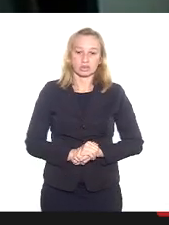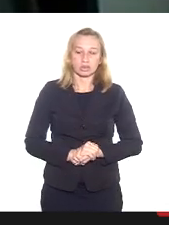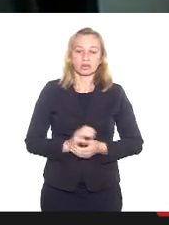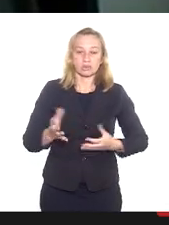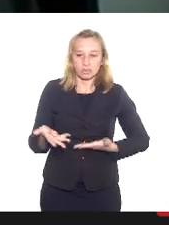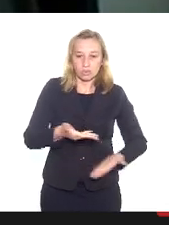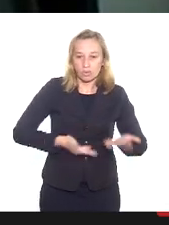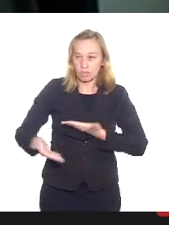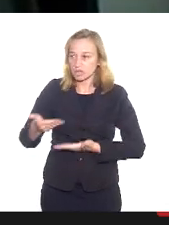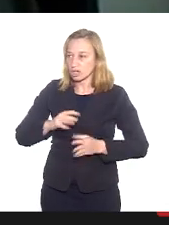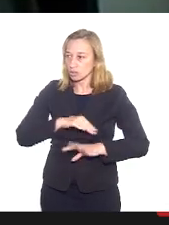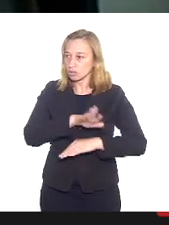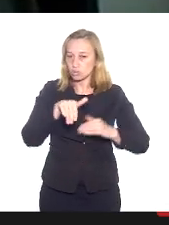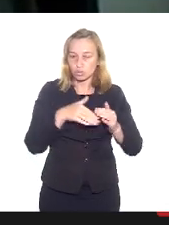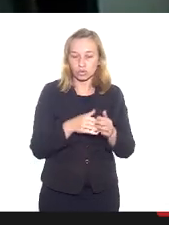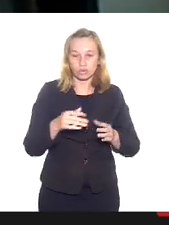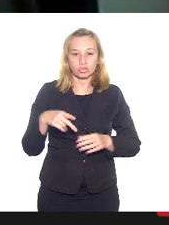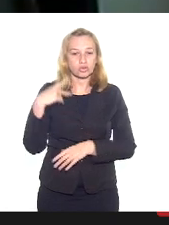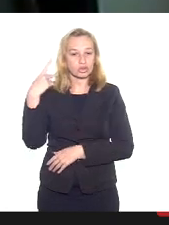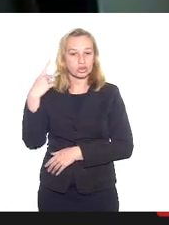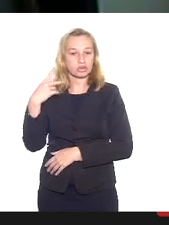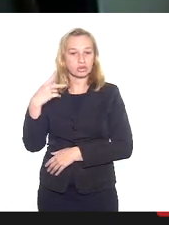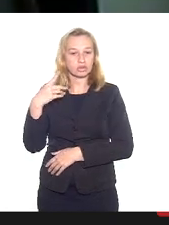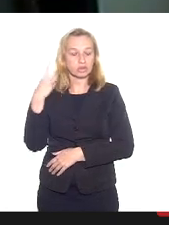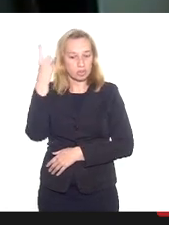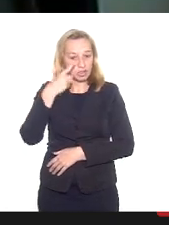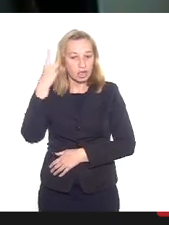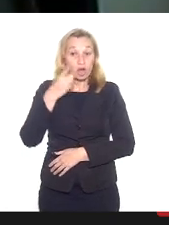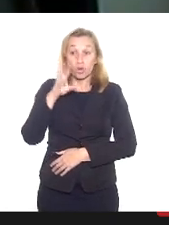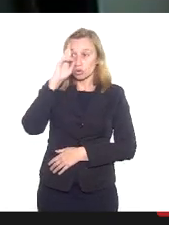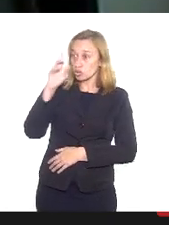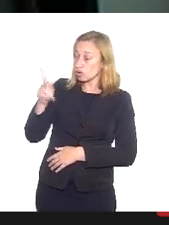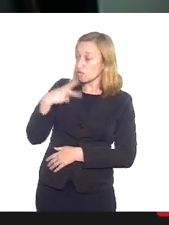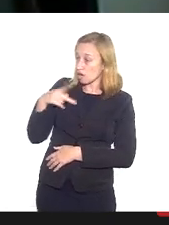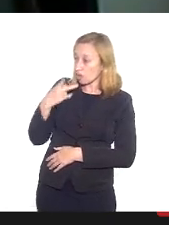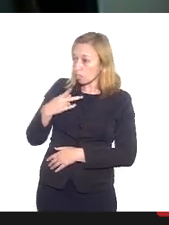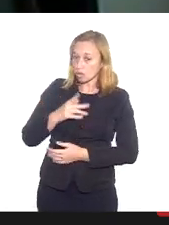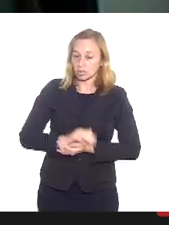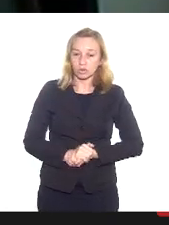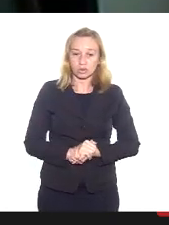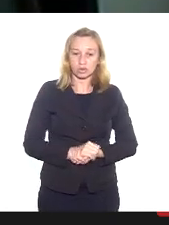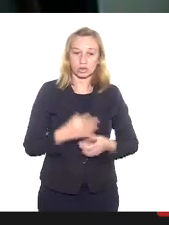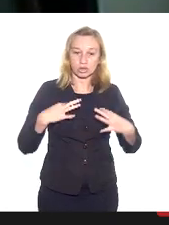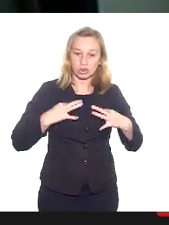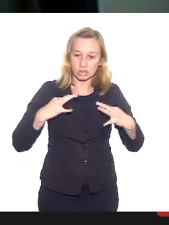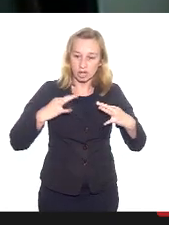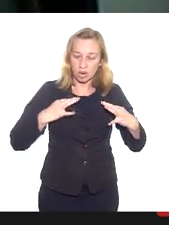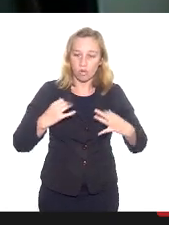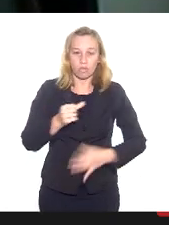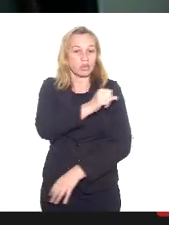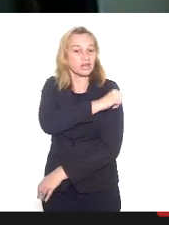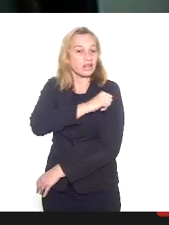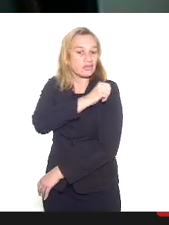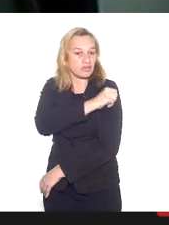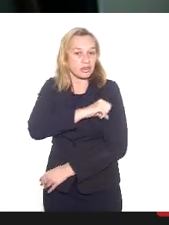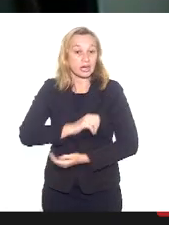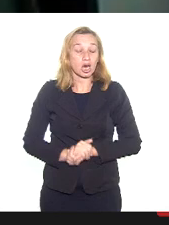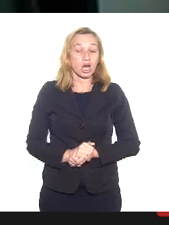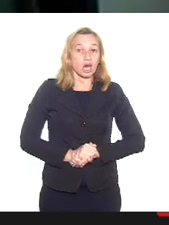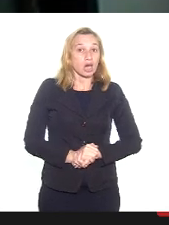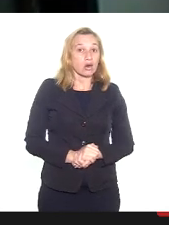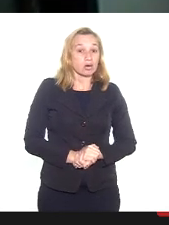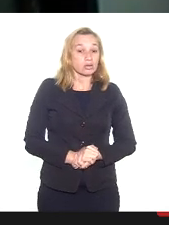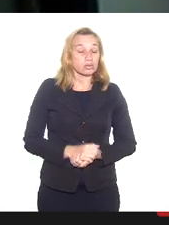compartilhar com todos os deputados. E, quando o falou do uniforme da enfermeira, eu me